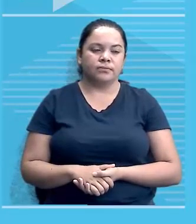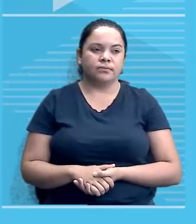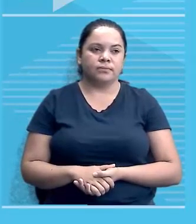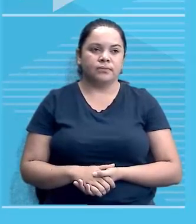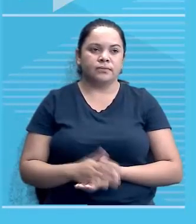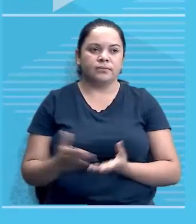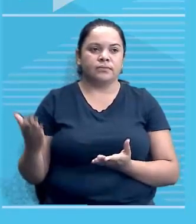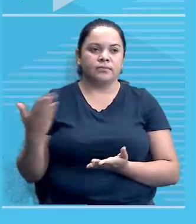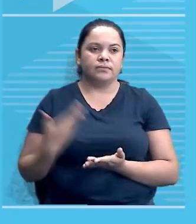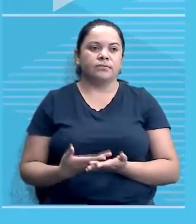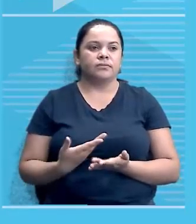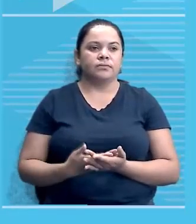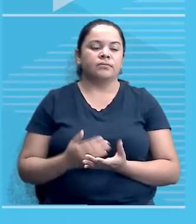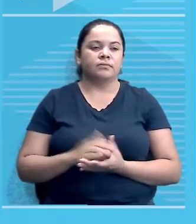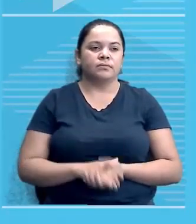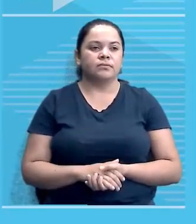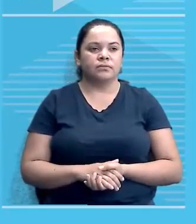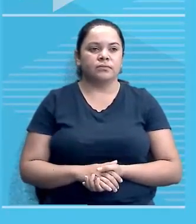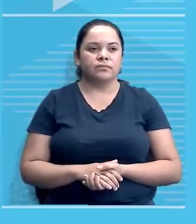a ascensão dos movimentos,